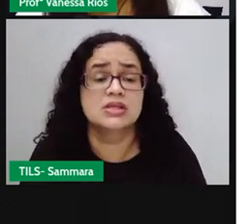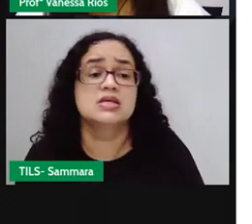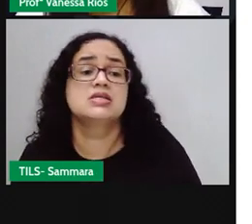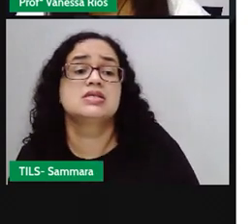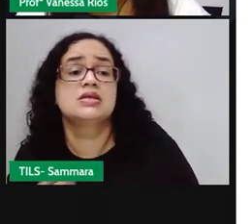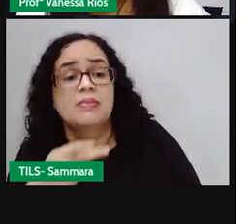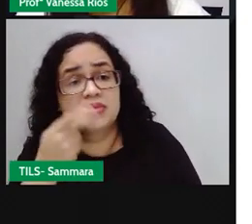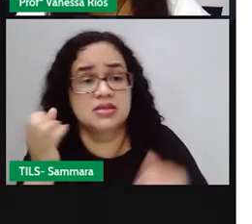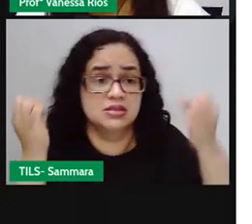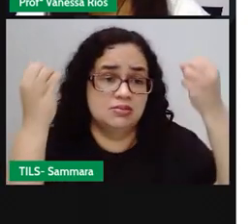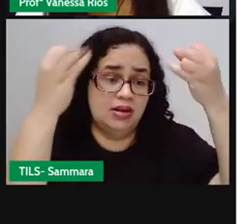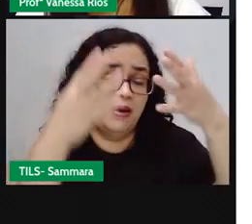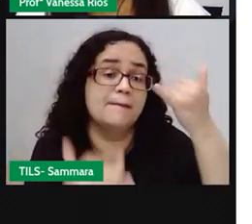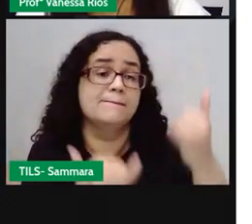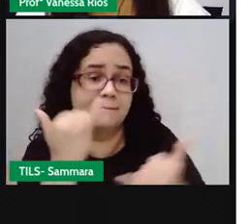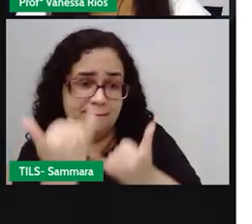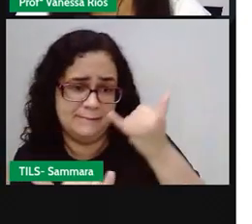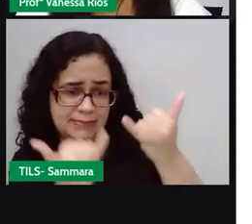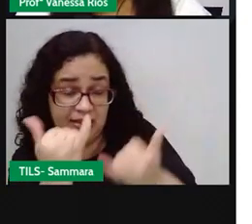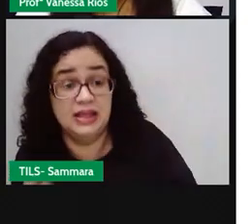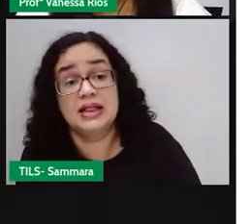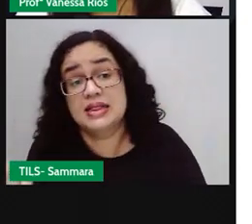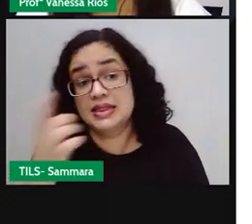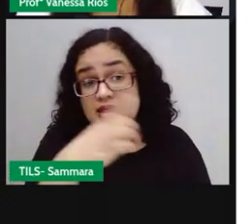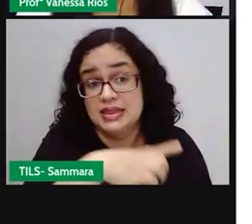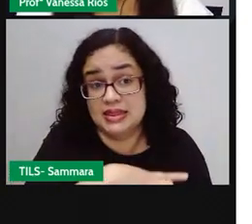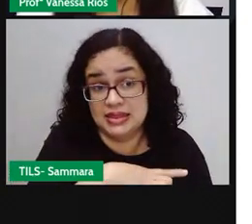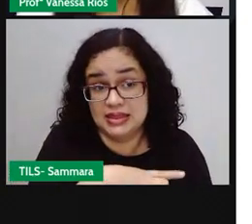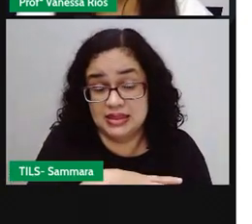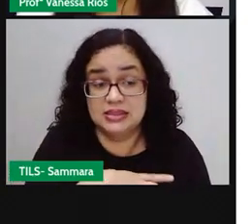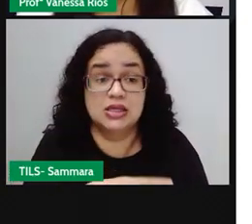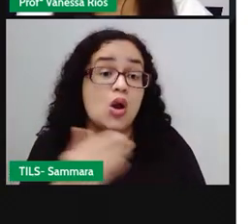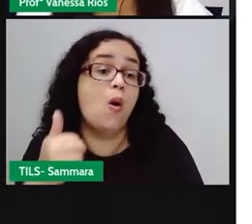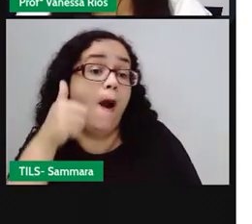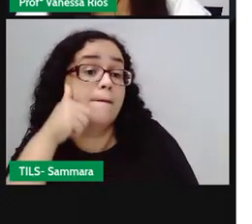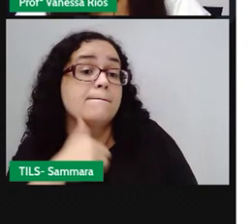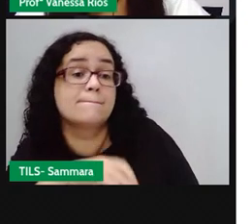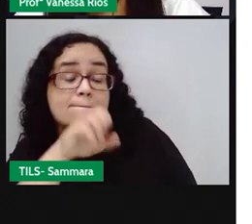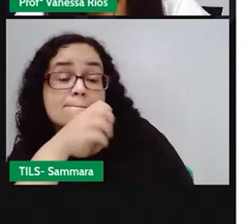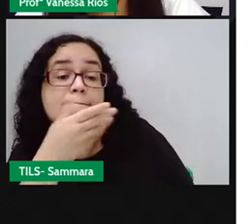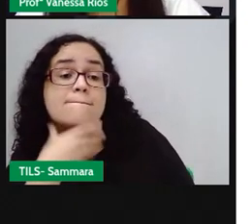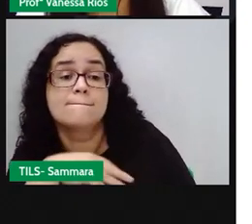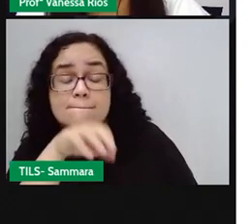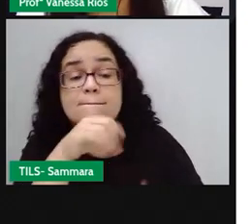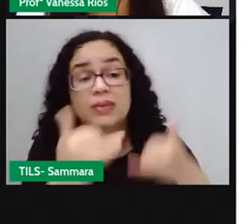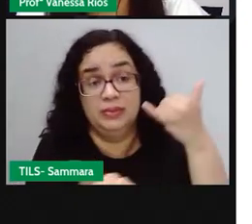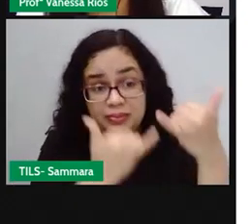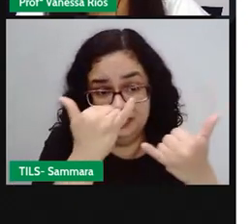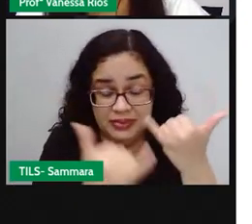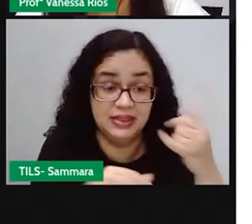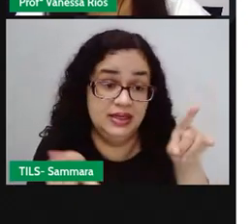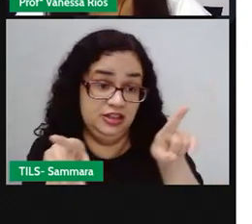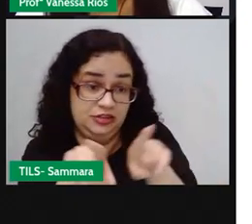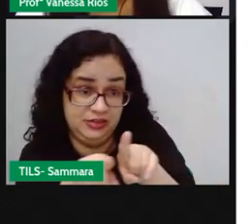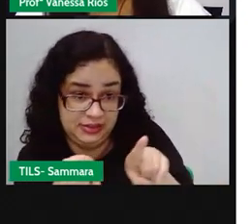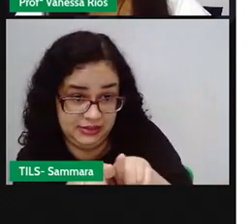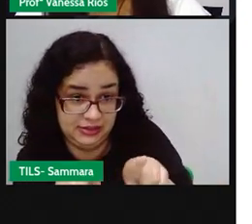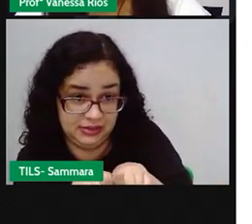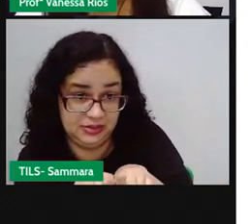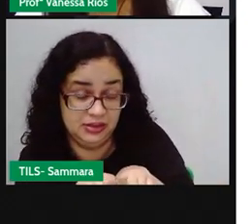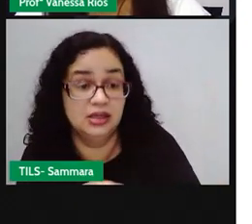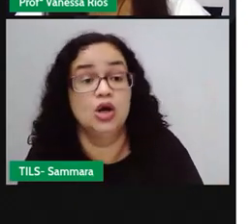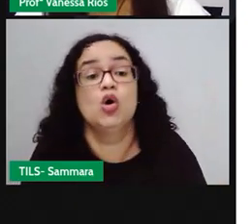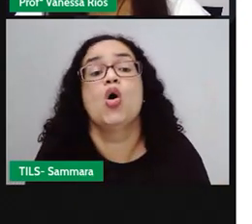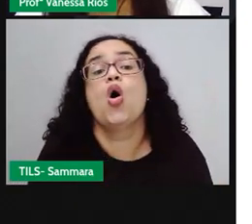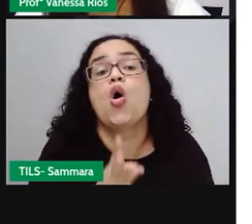brincadeiras que você brinca, existe alguma que seu pai ou sua mãe brincava também? Você